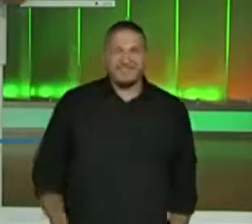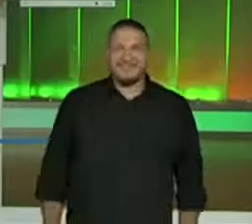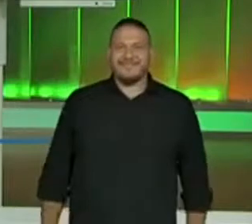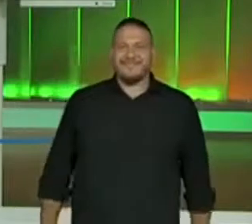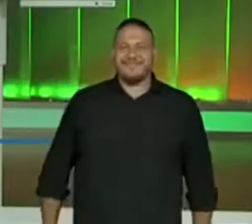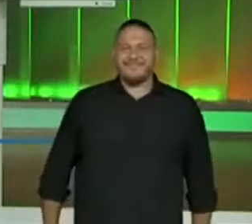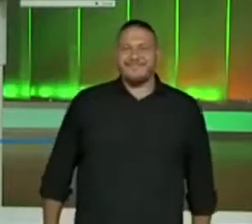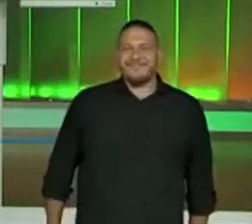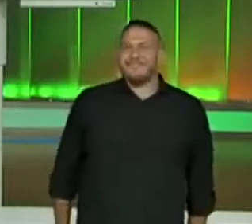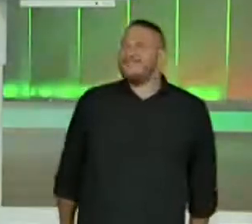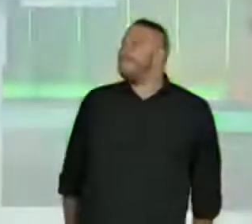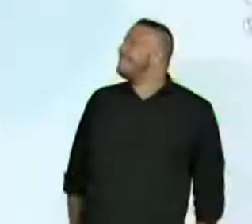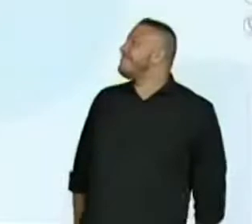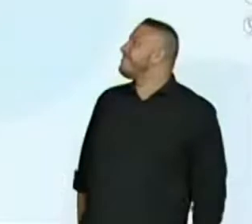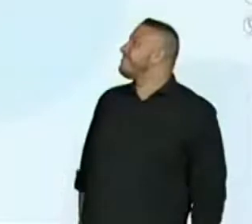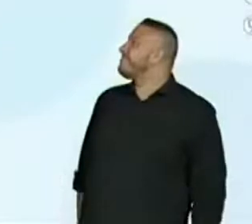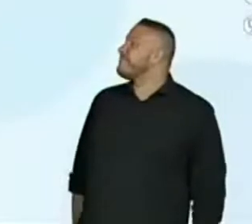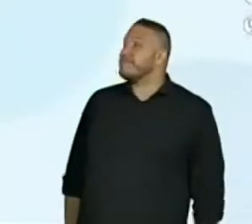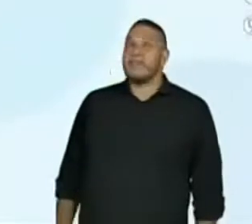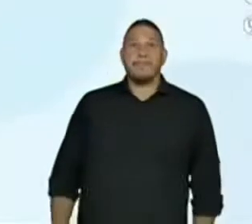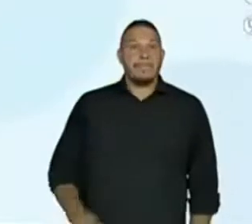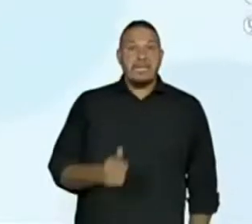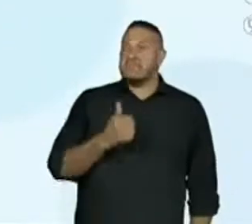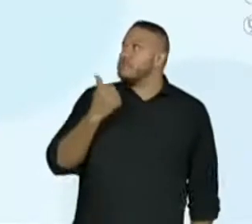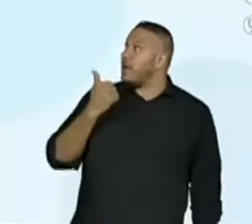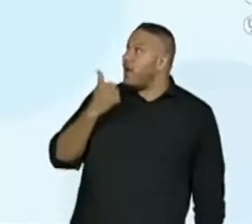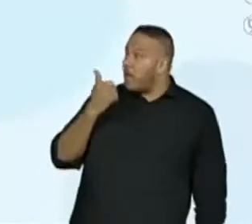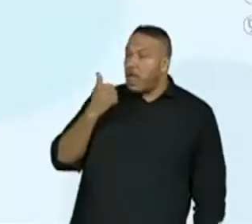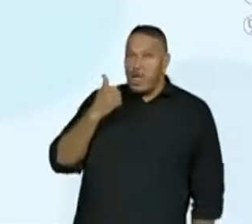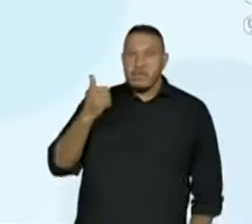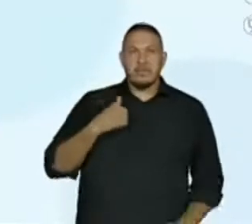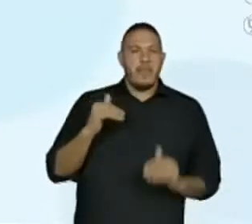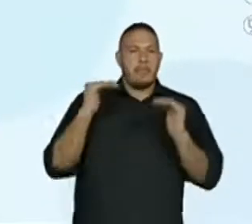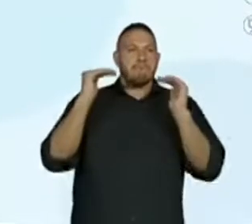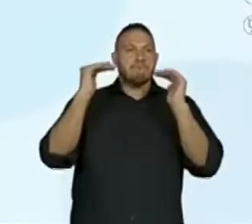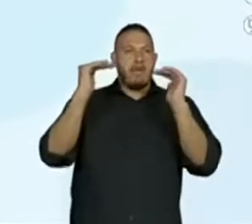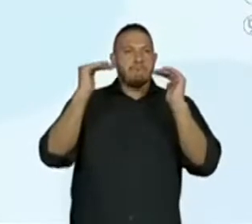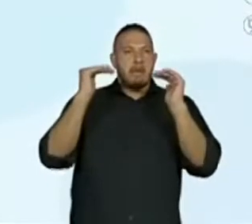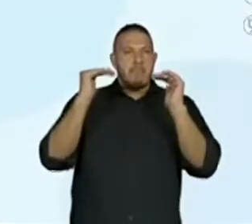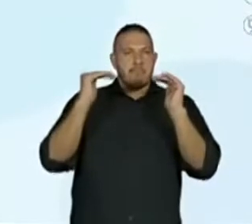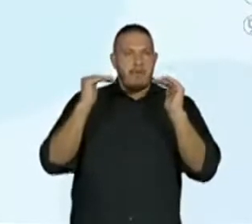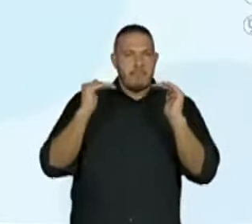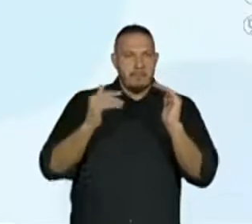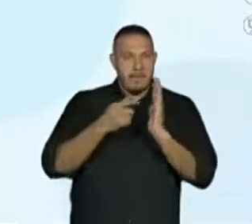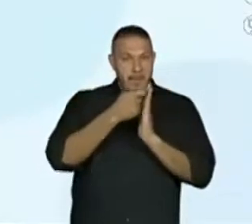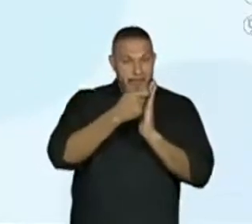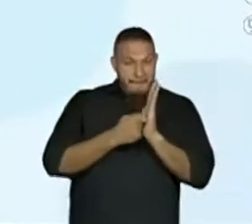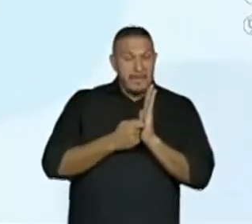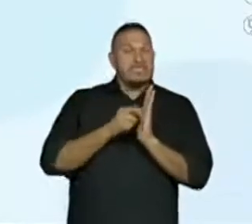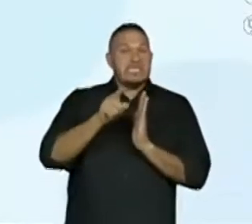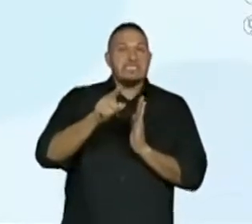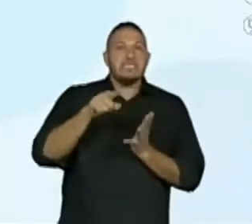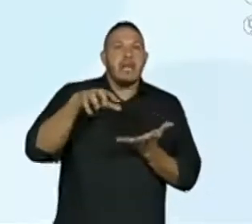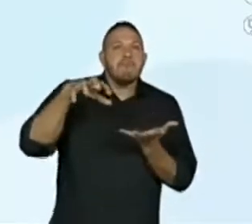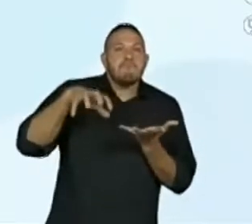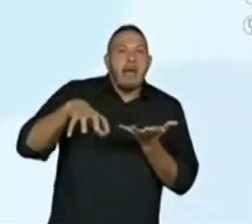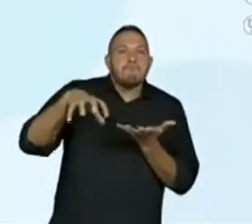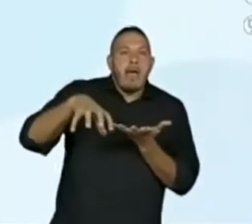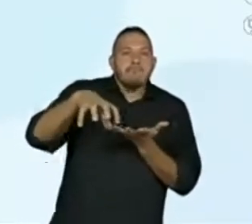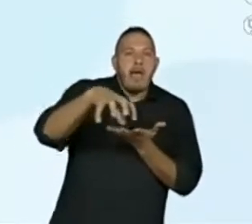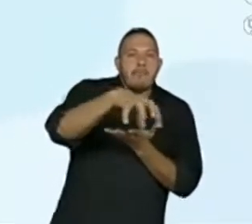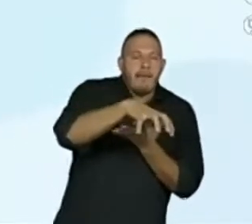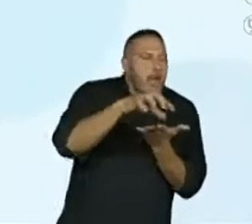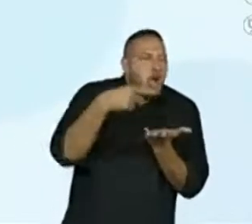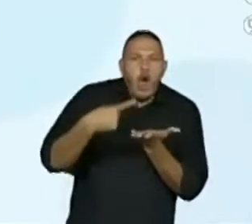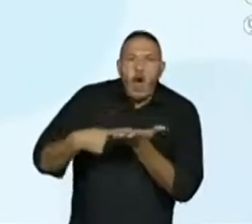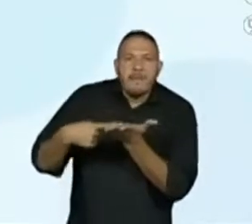olha só esses são os nossos últimos parágrafos as tribos planejavam qual